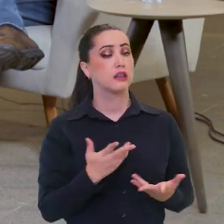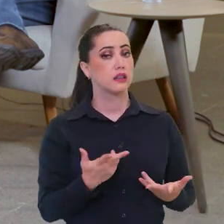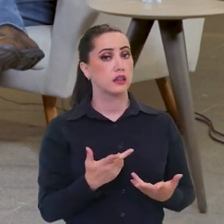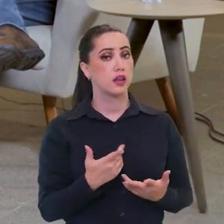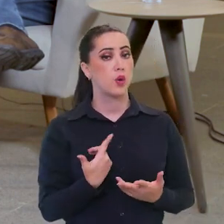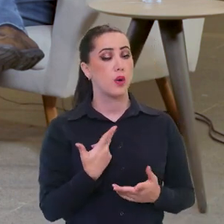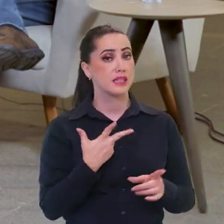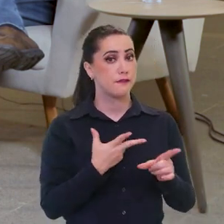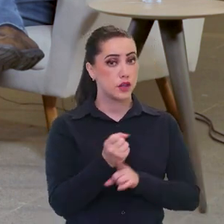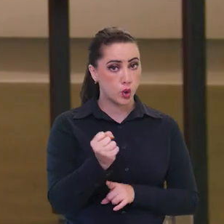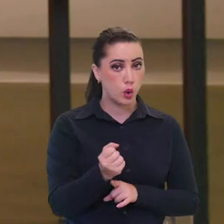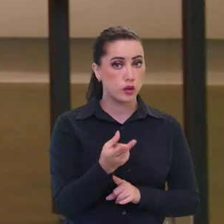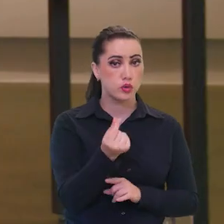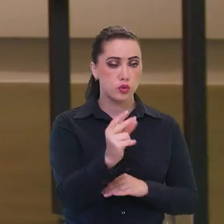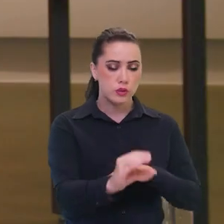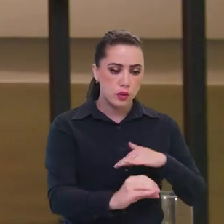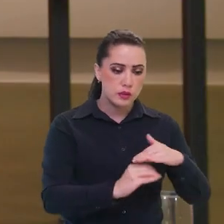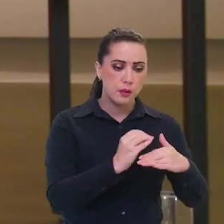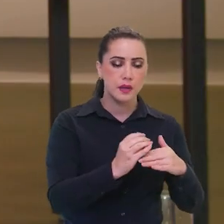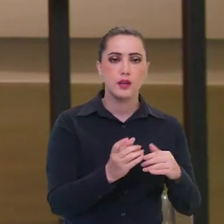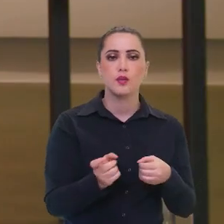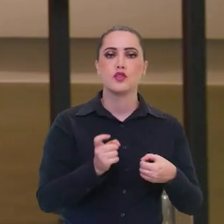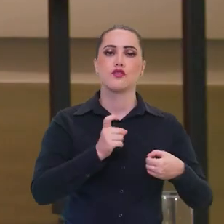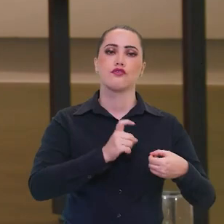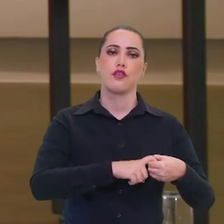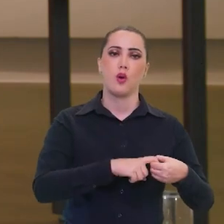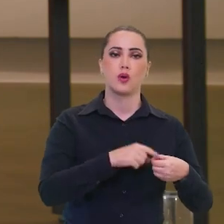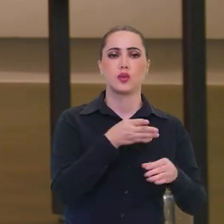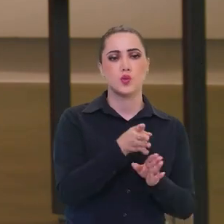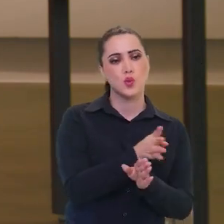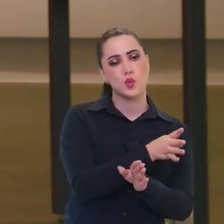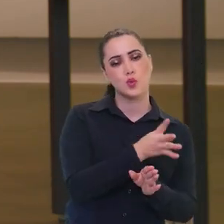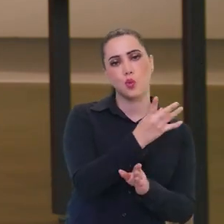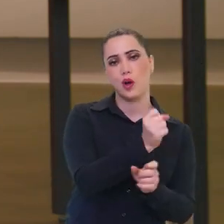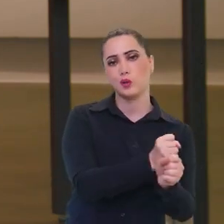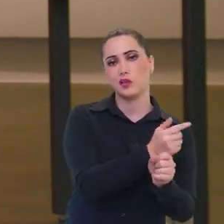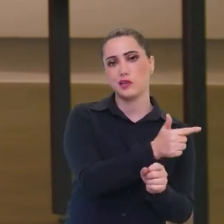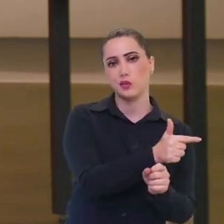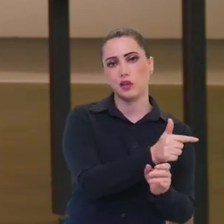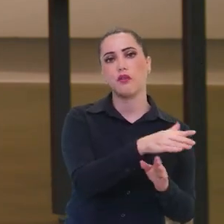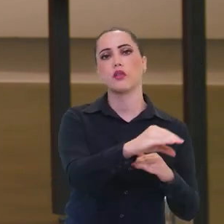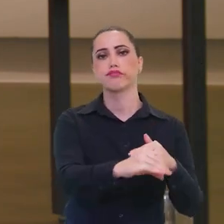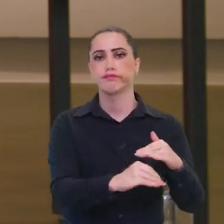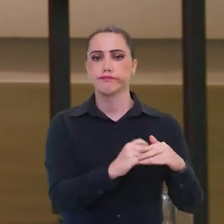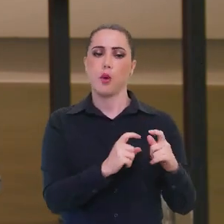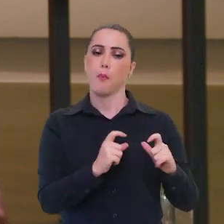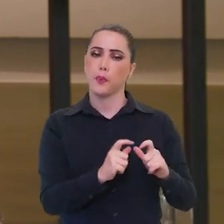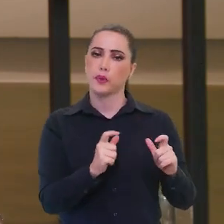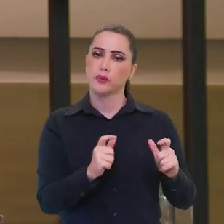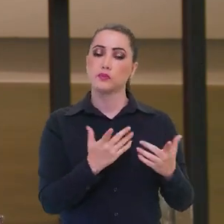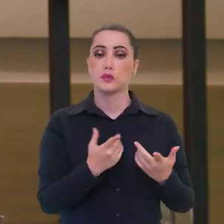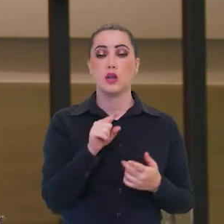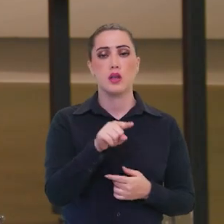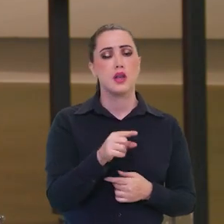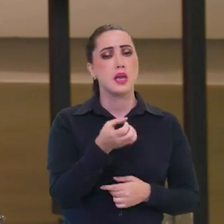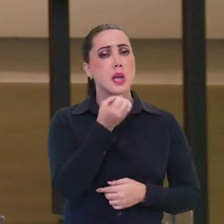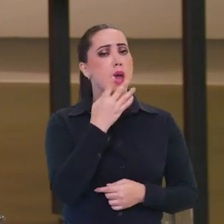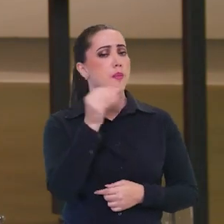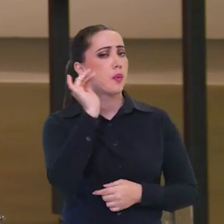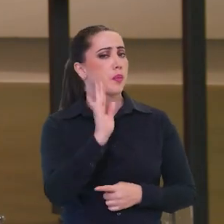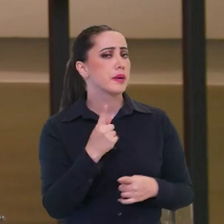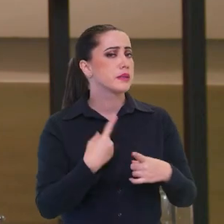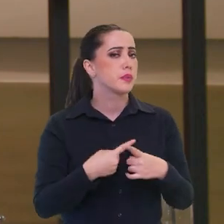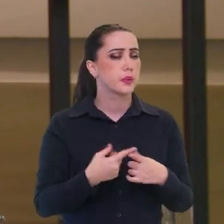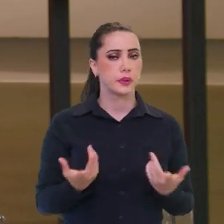essa conquista é uma reposição também. E isso vai favorecer o quê? O que é que o Brasil ganha com isso? O Brasil